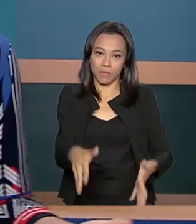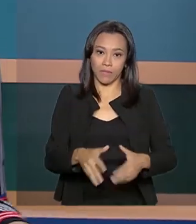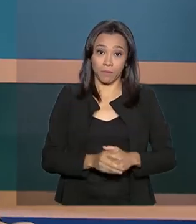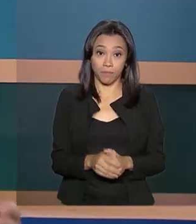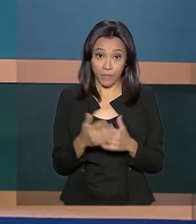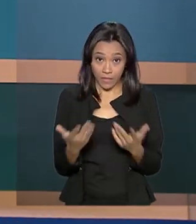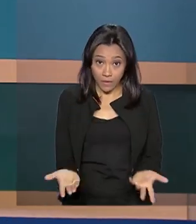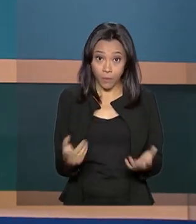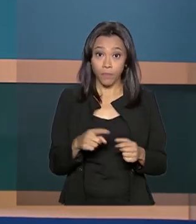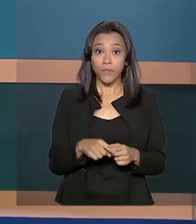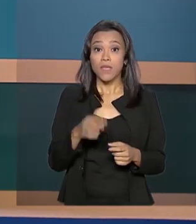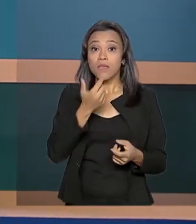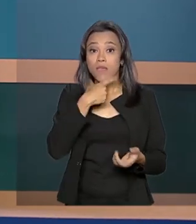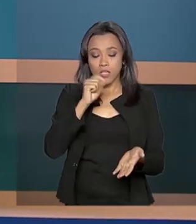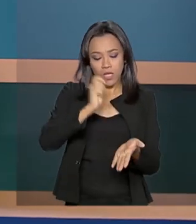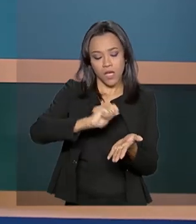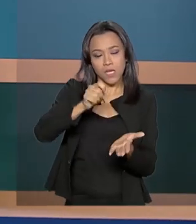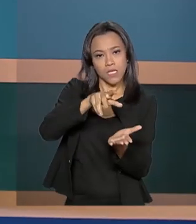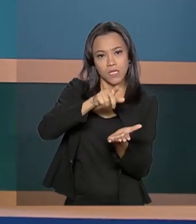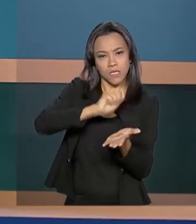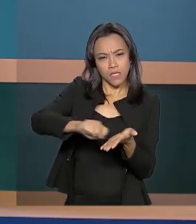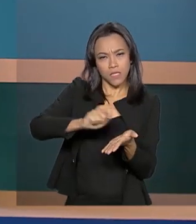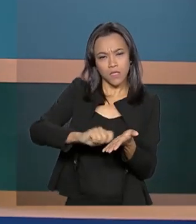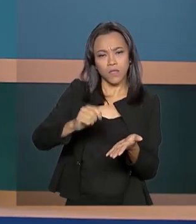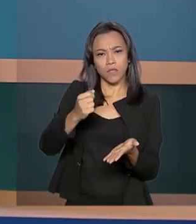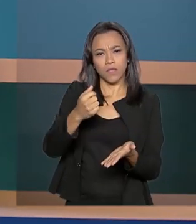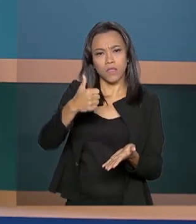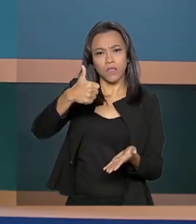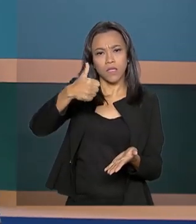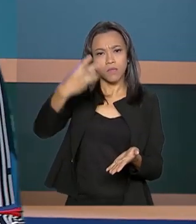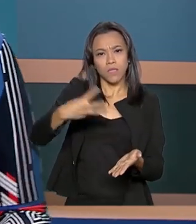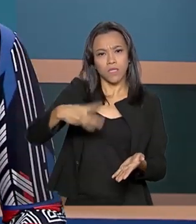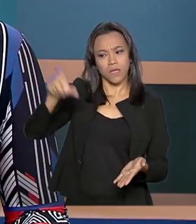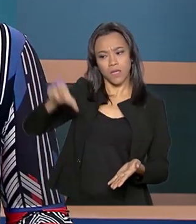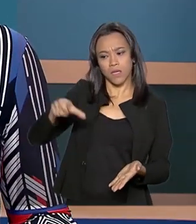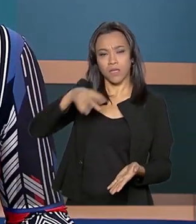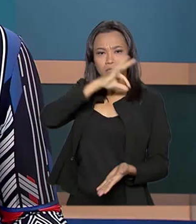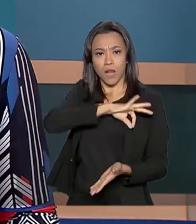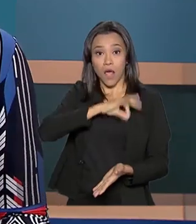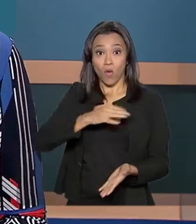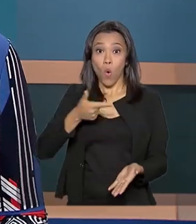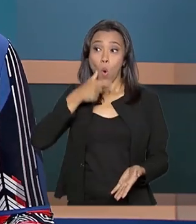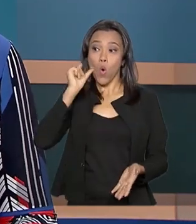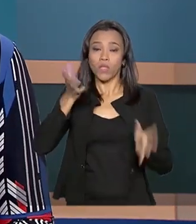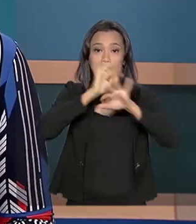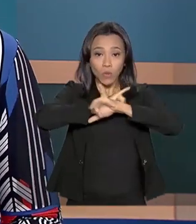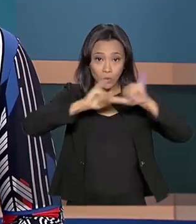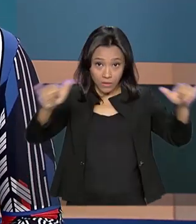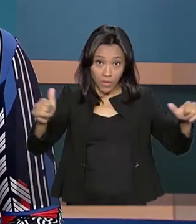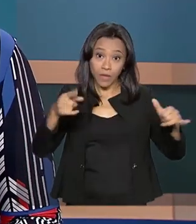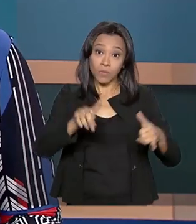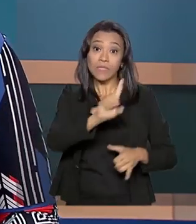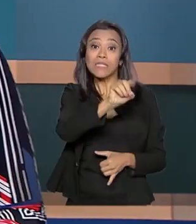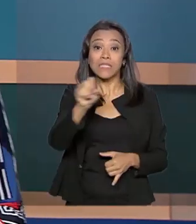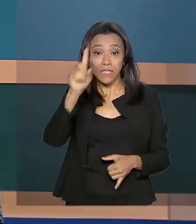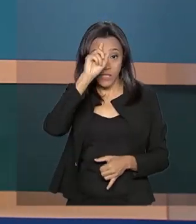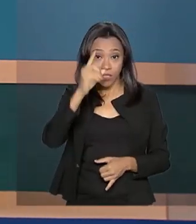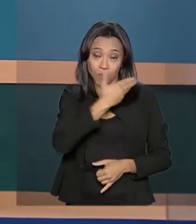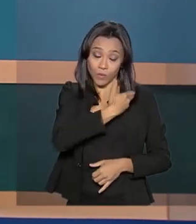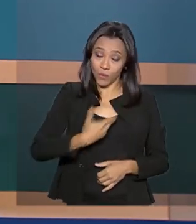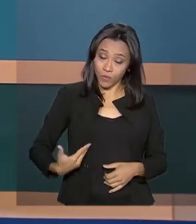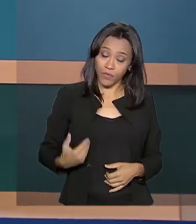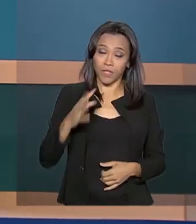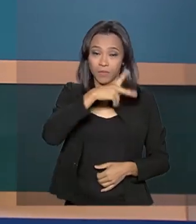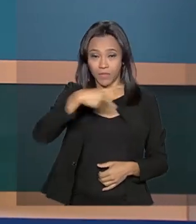Bem, os inscritos no Bolsa Família vão receber o 13º salário. A novidade foi anunciada ontem na cerimônia de 100 dias do governo do